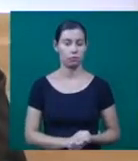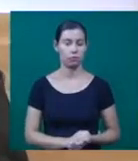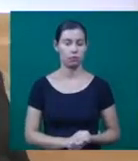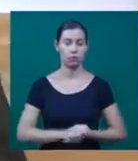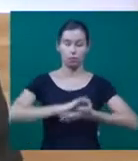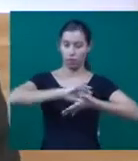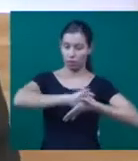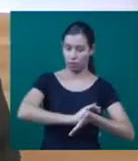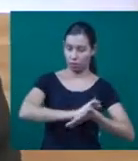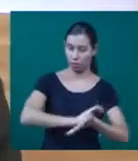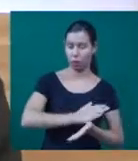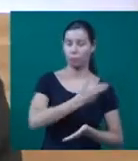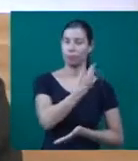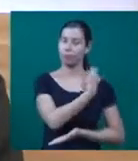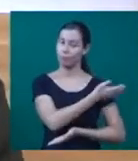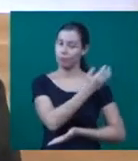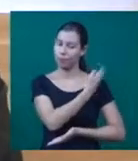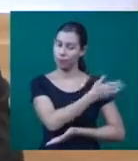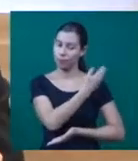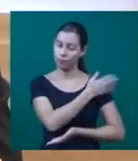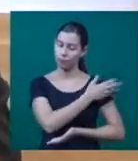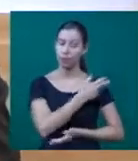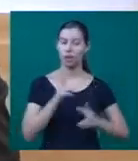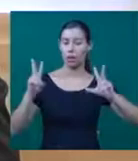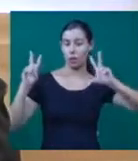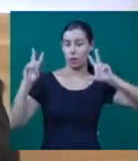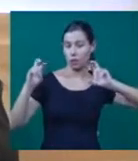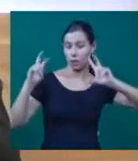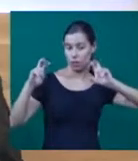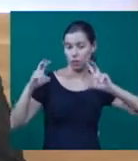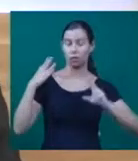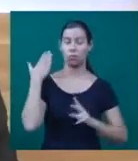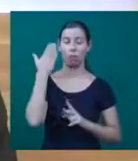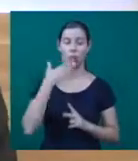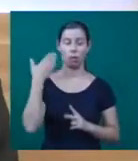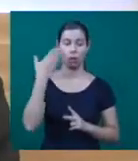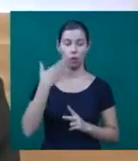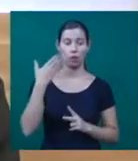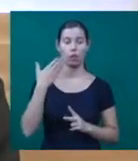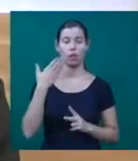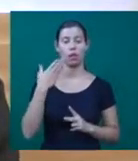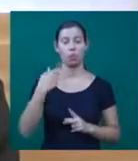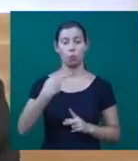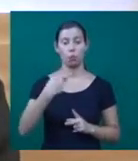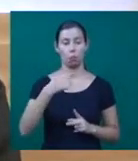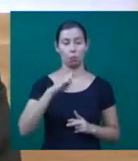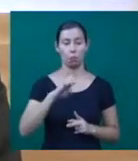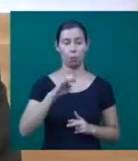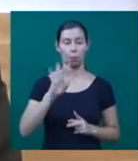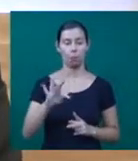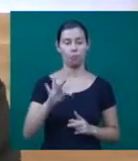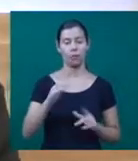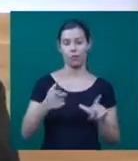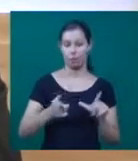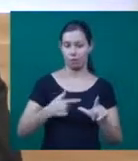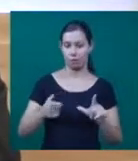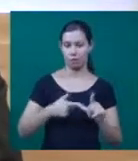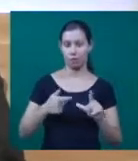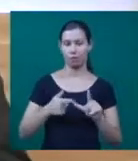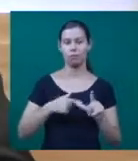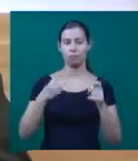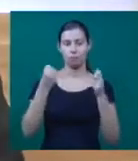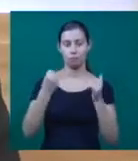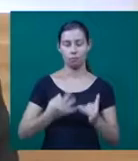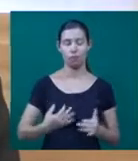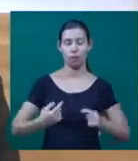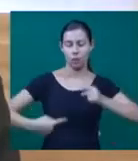Opressão e preconceito racial foram temas de uma roda de conversa promovida pelo PET do curso de Letras da UFO. As discussões